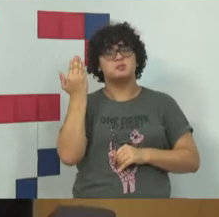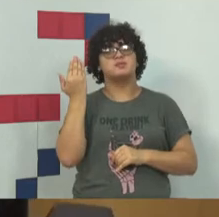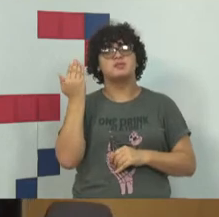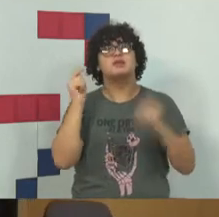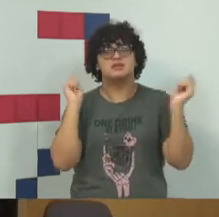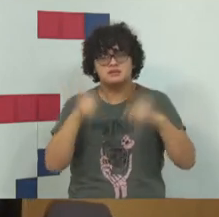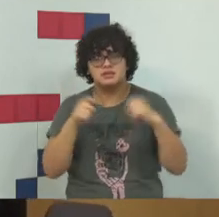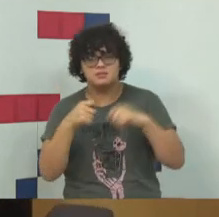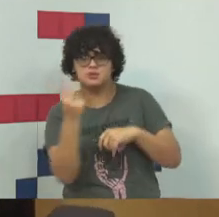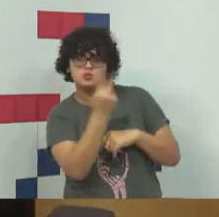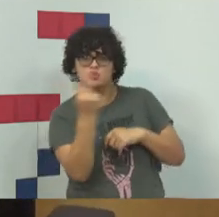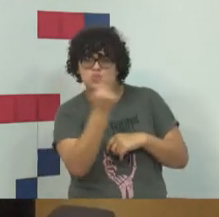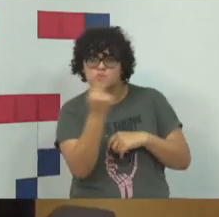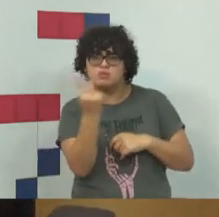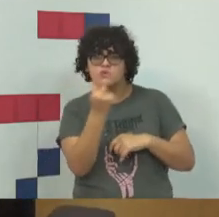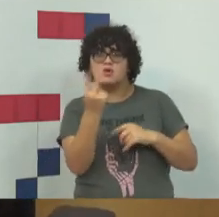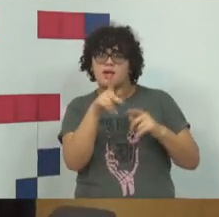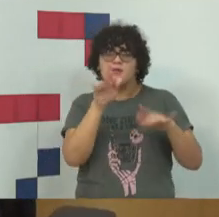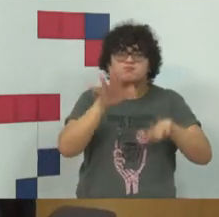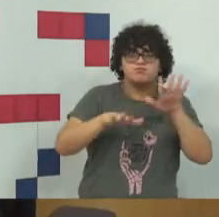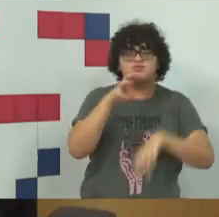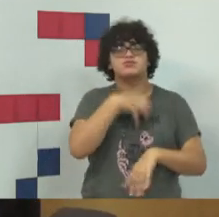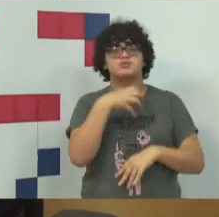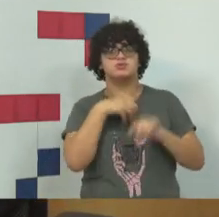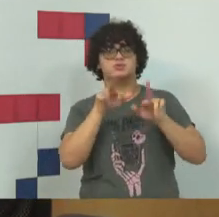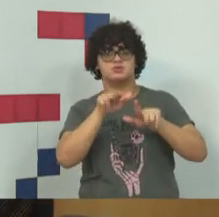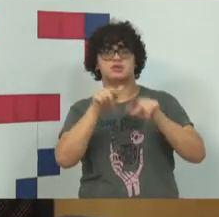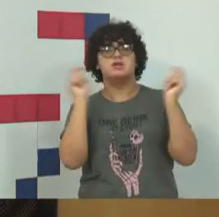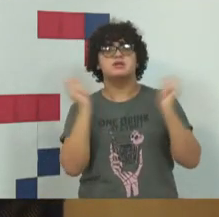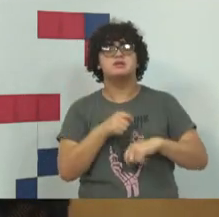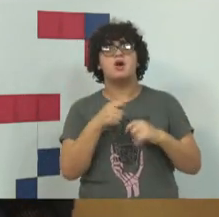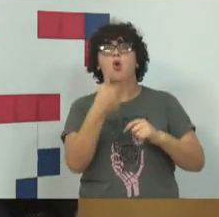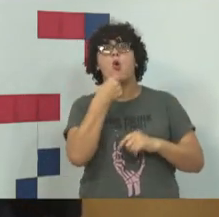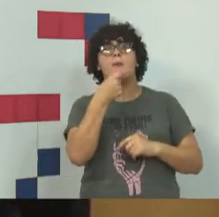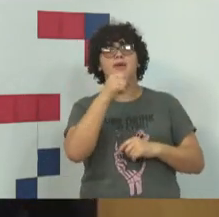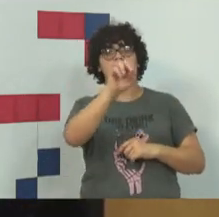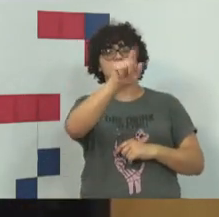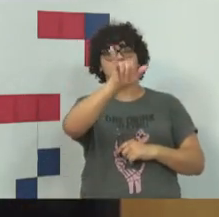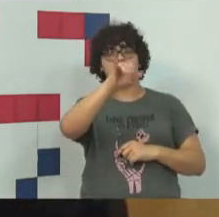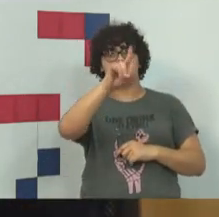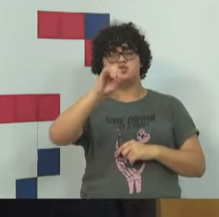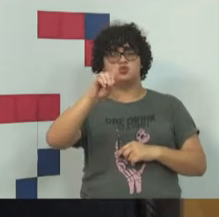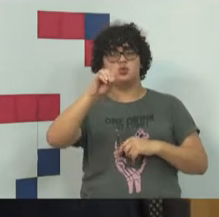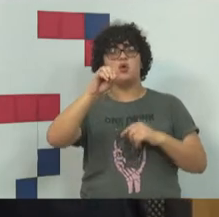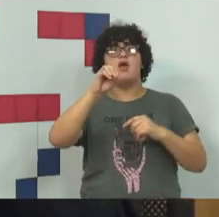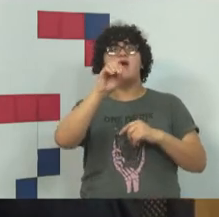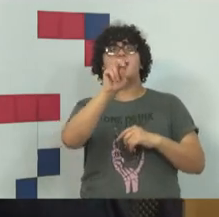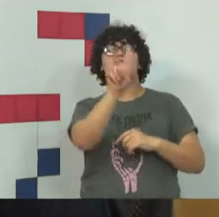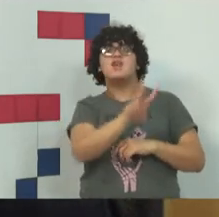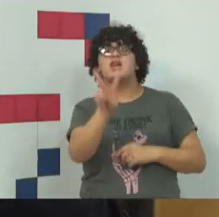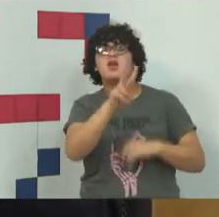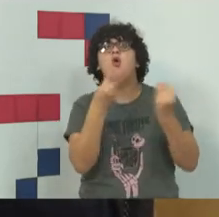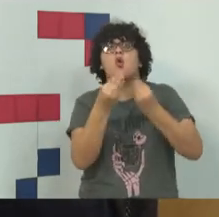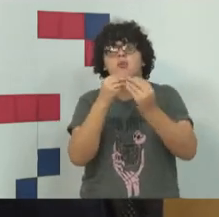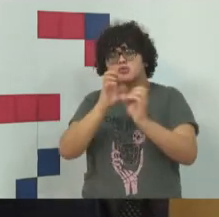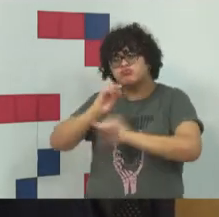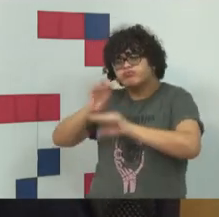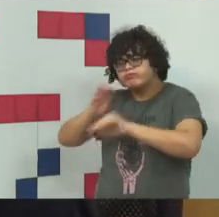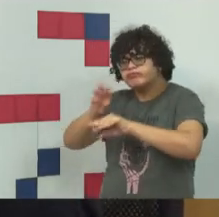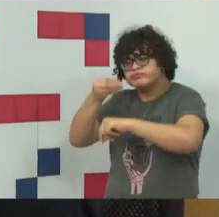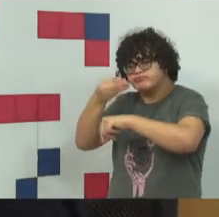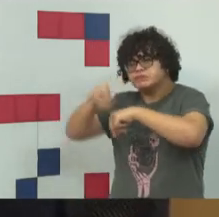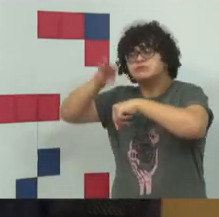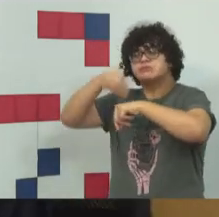Eu acho que acaba resultando mais ou menos a mesma coisa. E o Lídio da Vergueiro, deputado, pergunta, como educar a sociedade para mudar